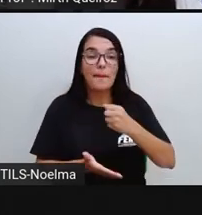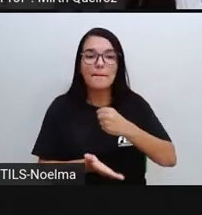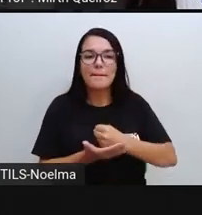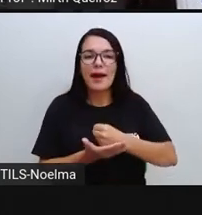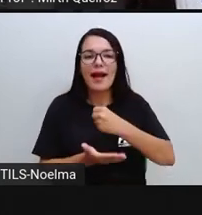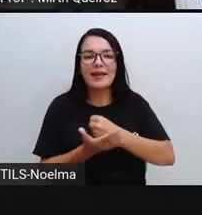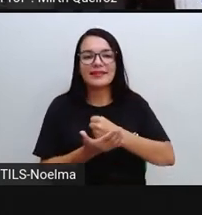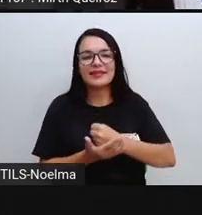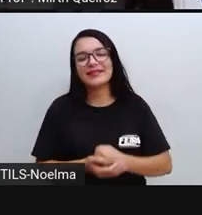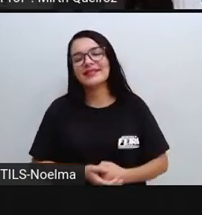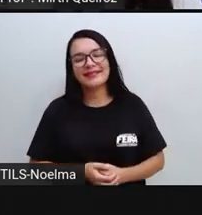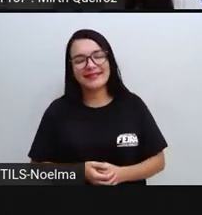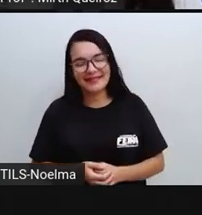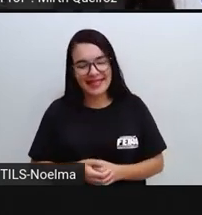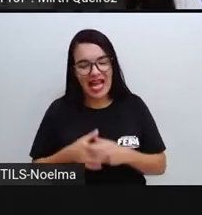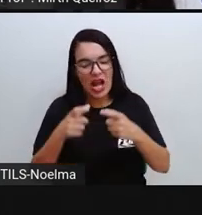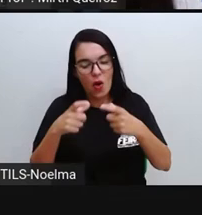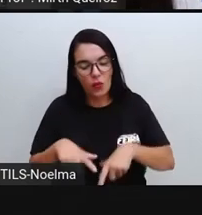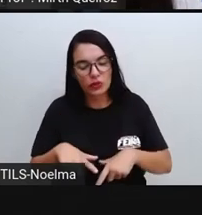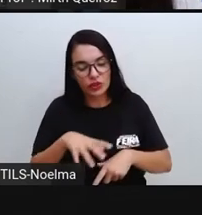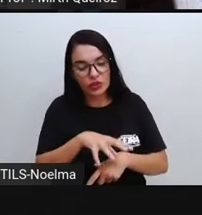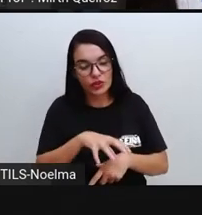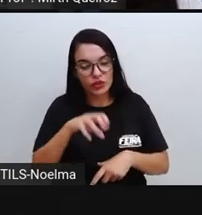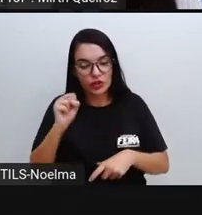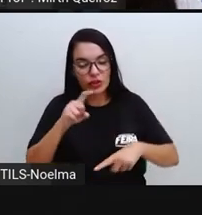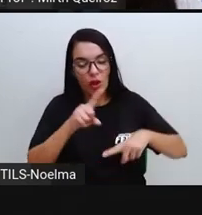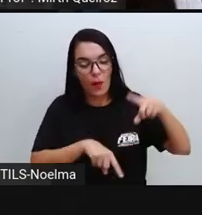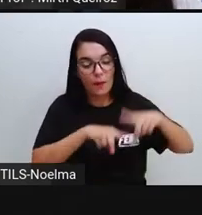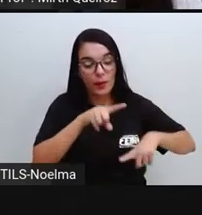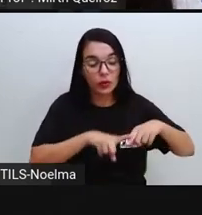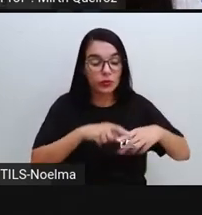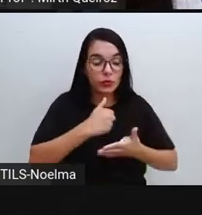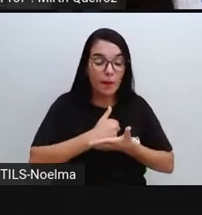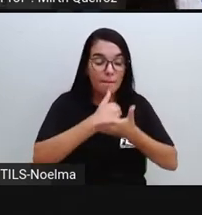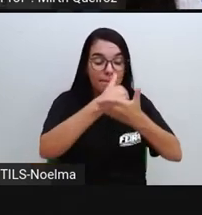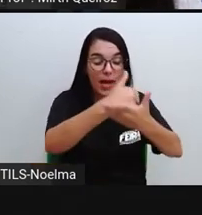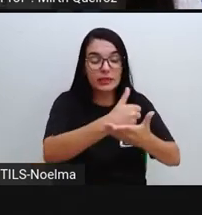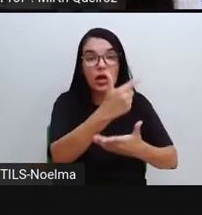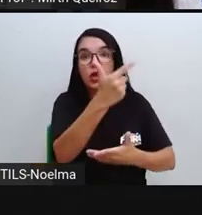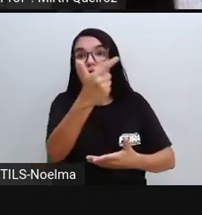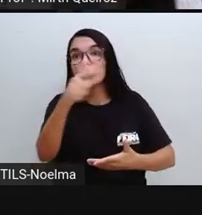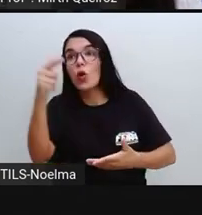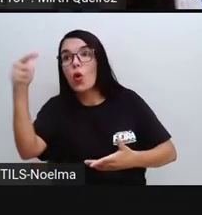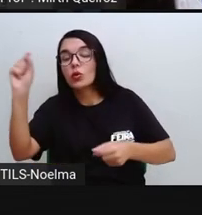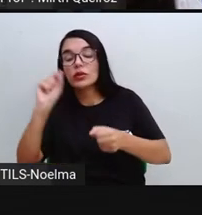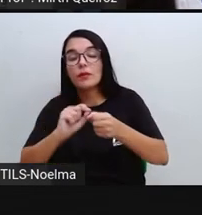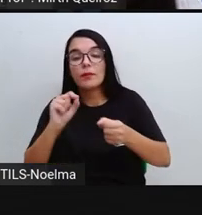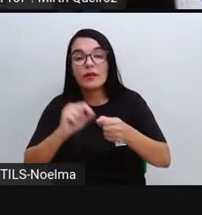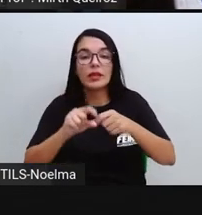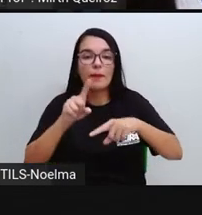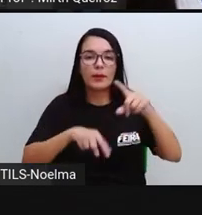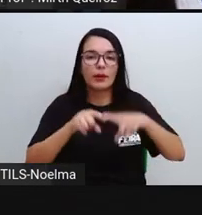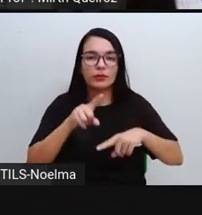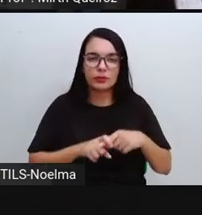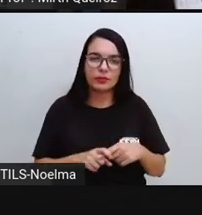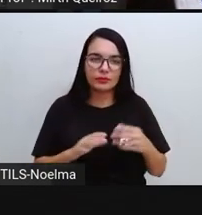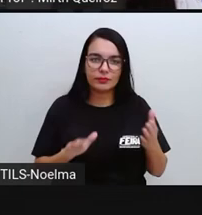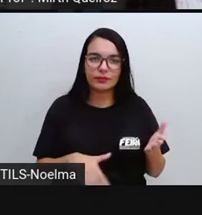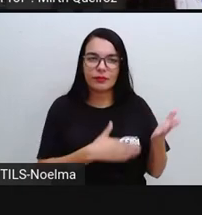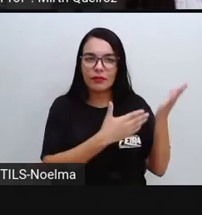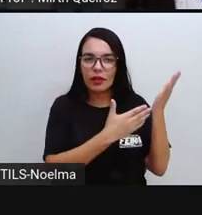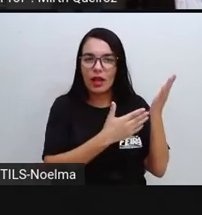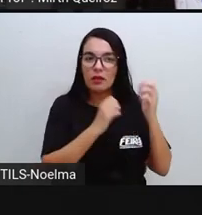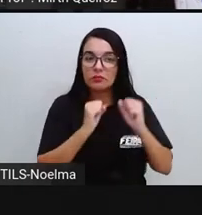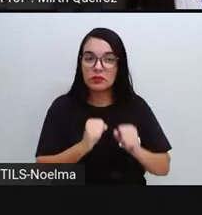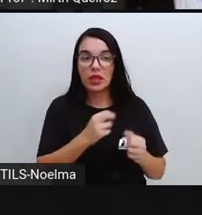primeiro, é da onde a gente retira a matéria-prima para a produção de outros produtos, certo? O setor primário, ele vai